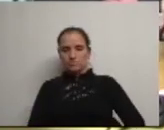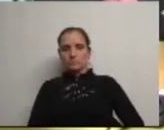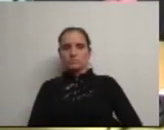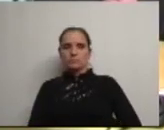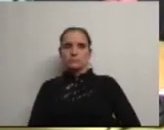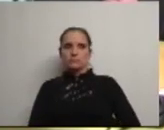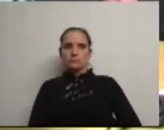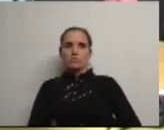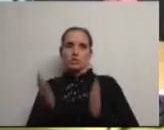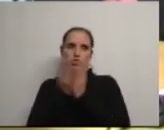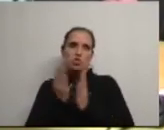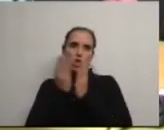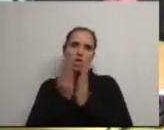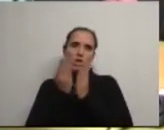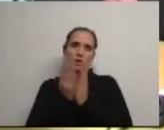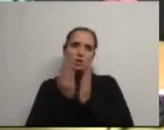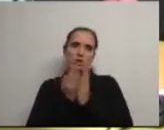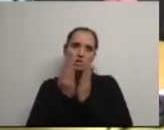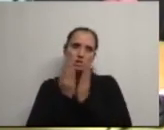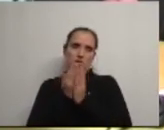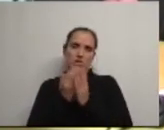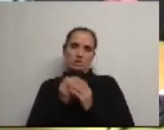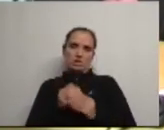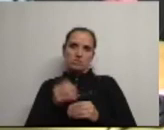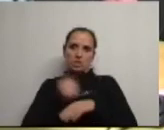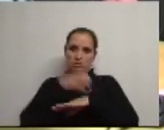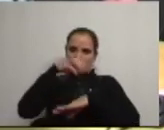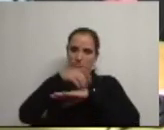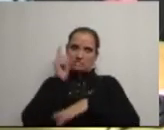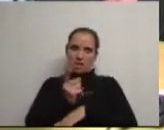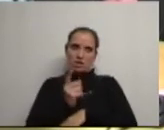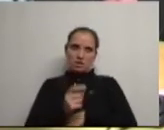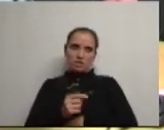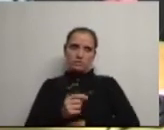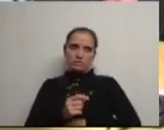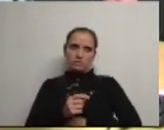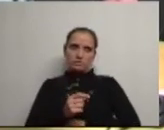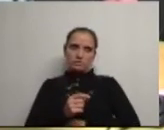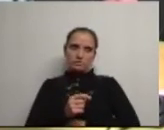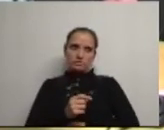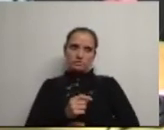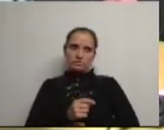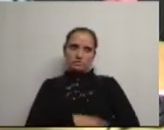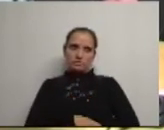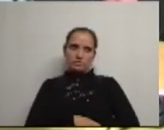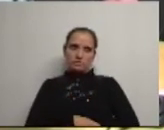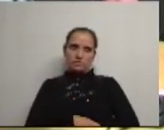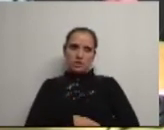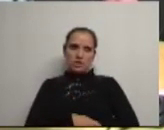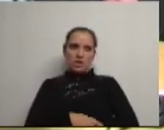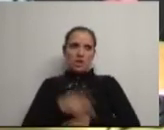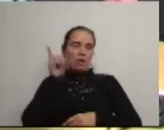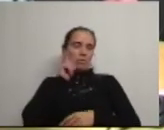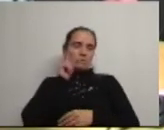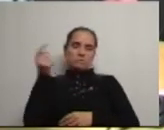a escola a escola a escola o edifício para mim os edifícios das escolas para mim são o menos